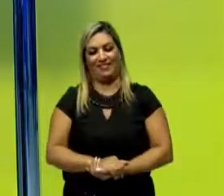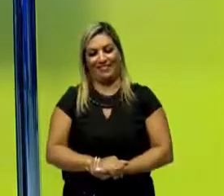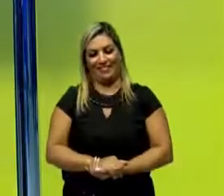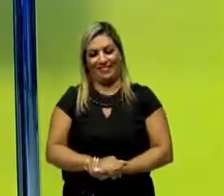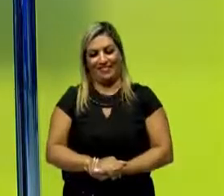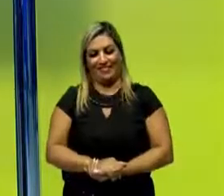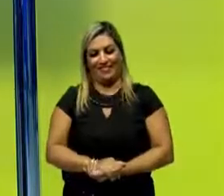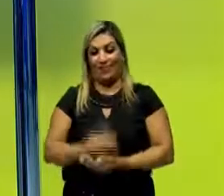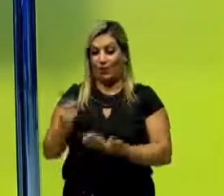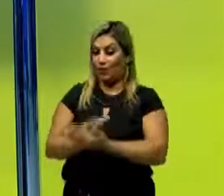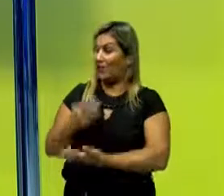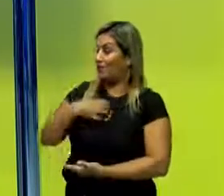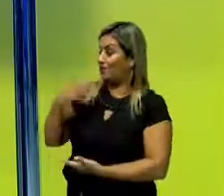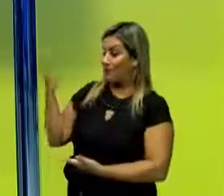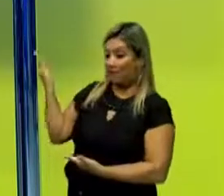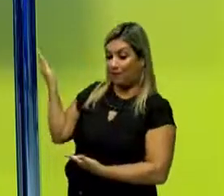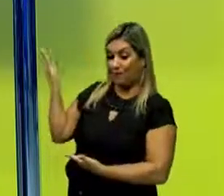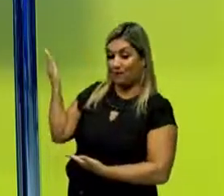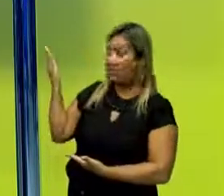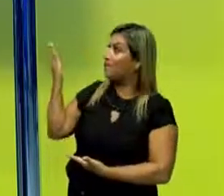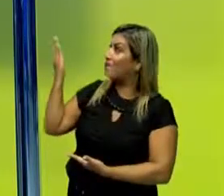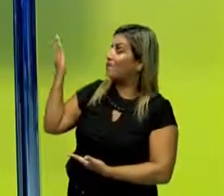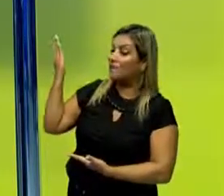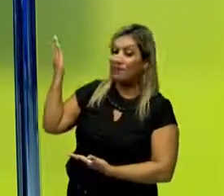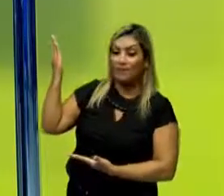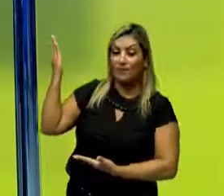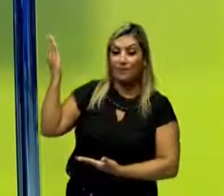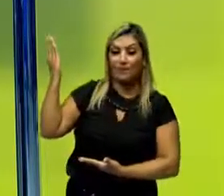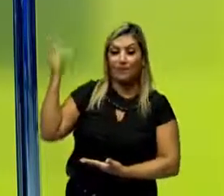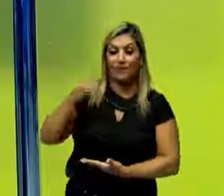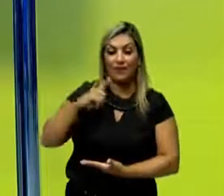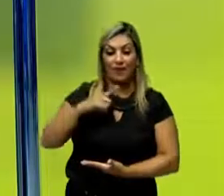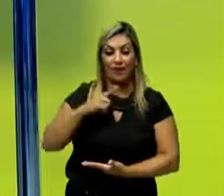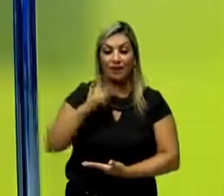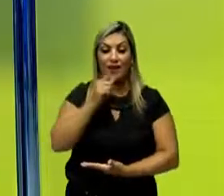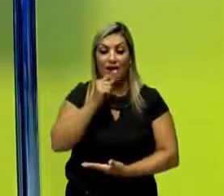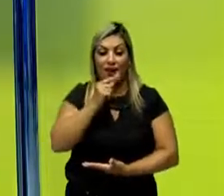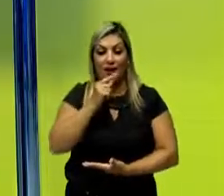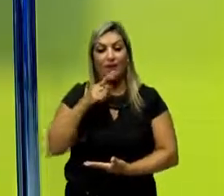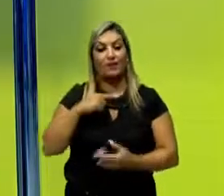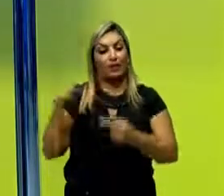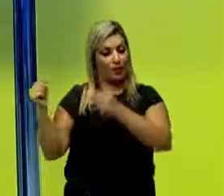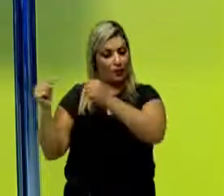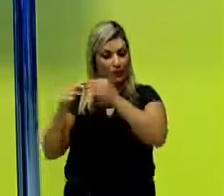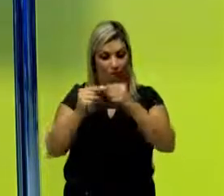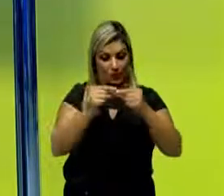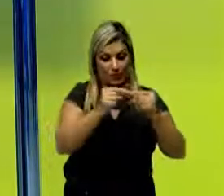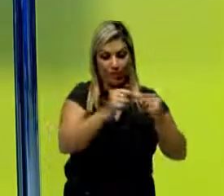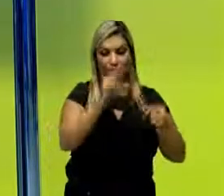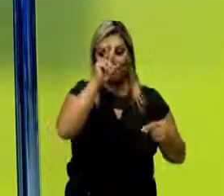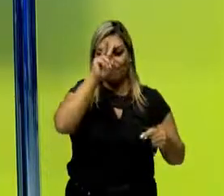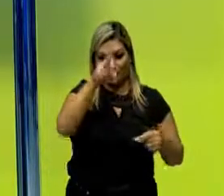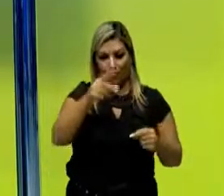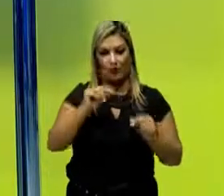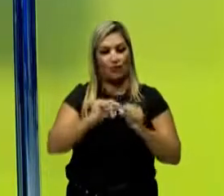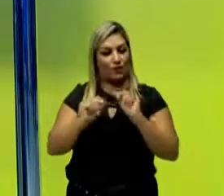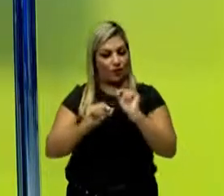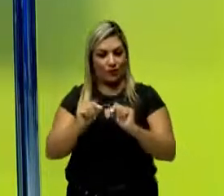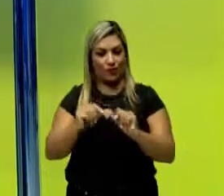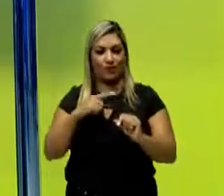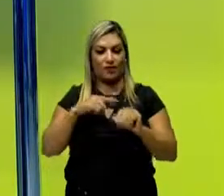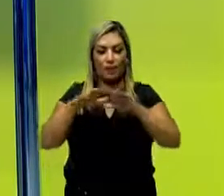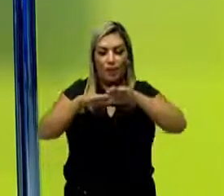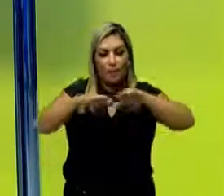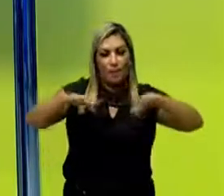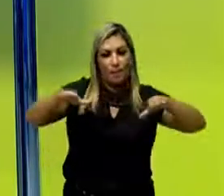E isso acontece dessa forma. Essas partículas de água têm uma coesão muito forte e essa coesão faz com que haja uma